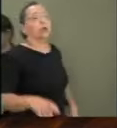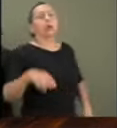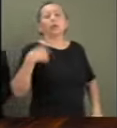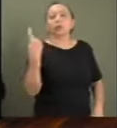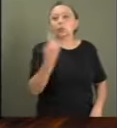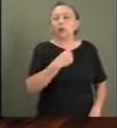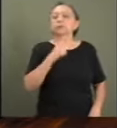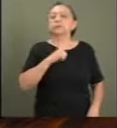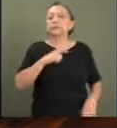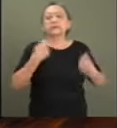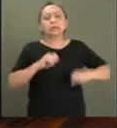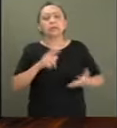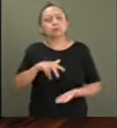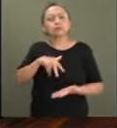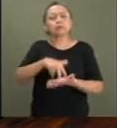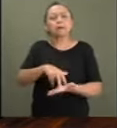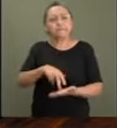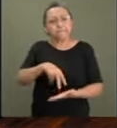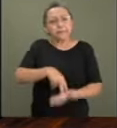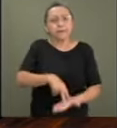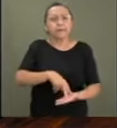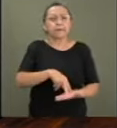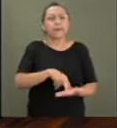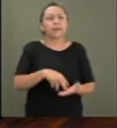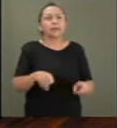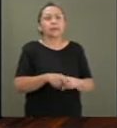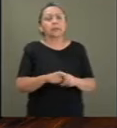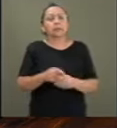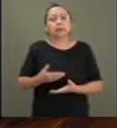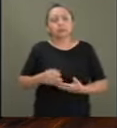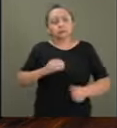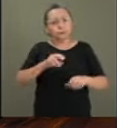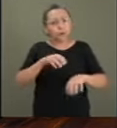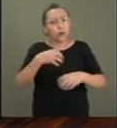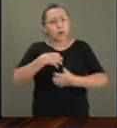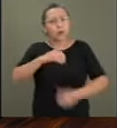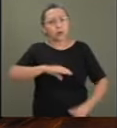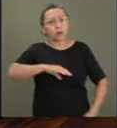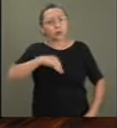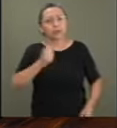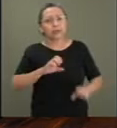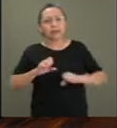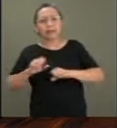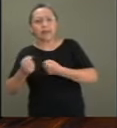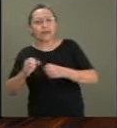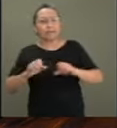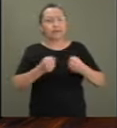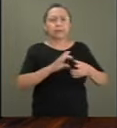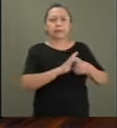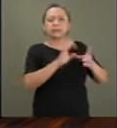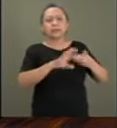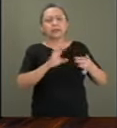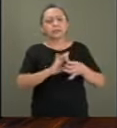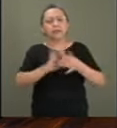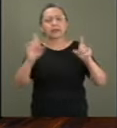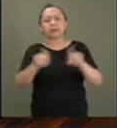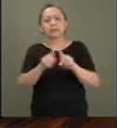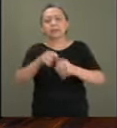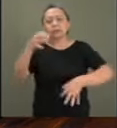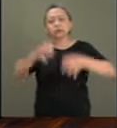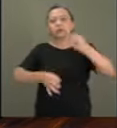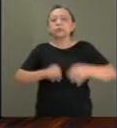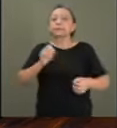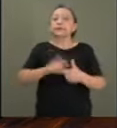posicionar firmemente, de forma corajosa, defendendo a democracia, a liberdade e a justiça. Repito,